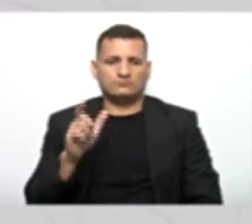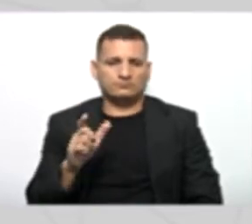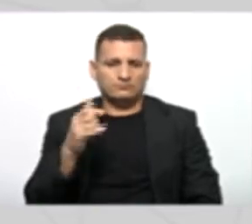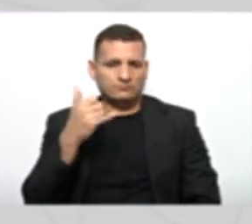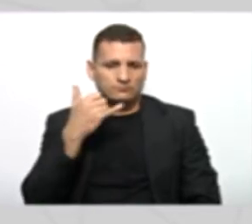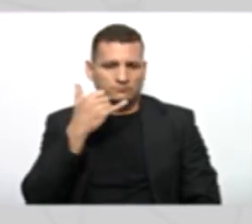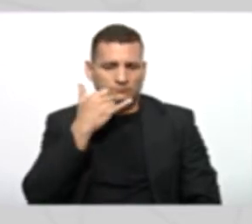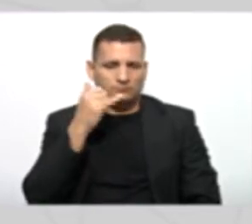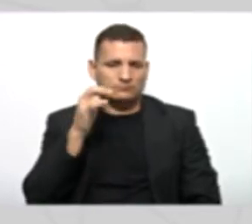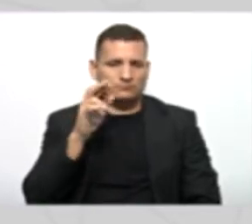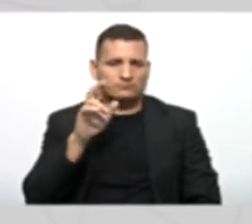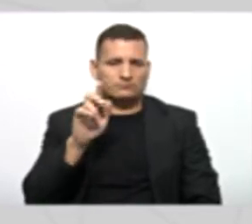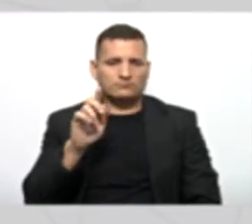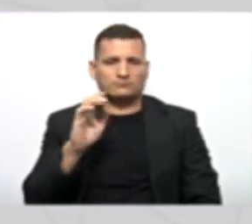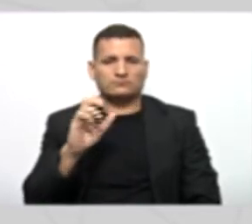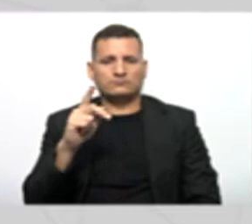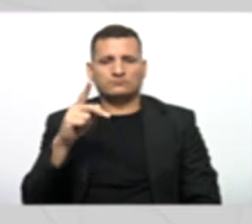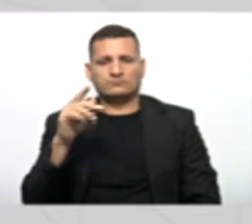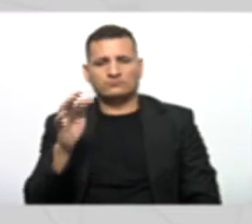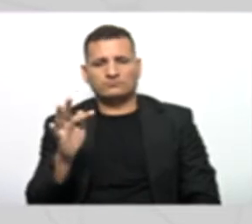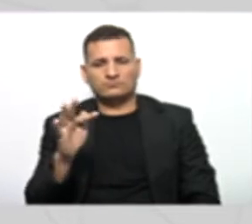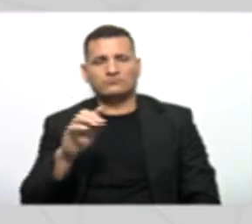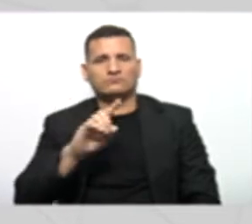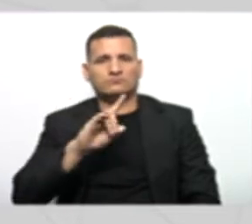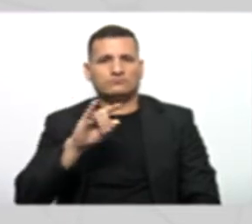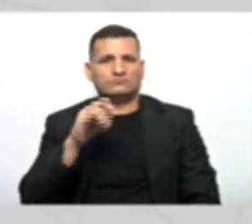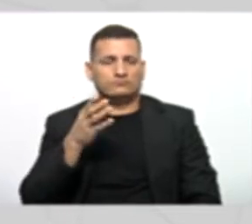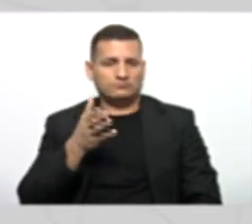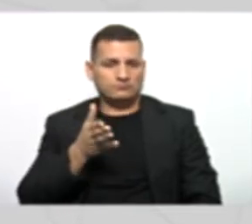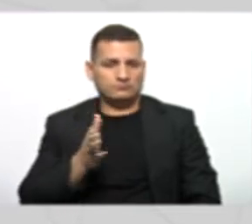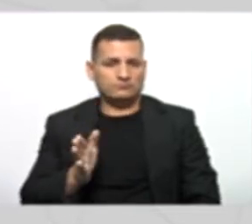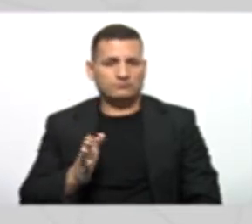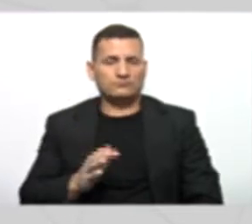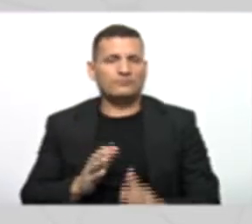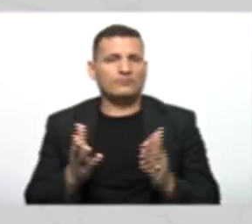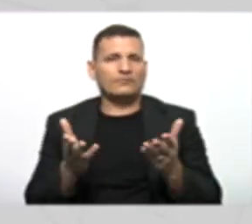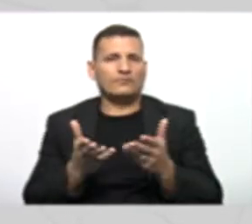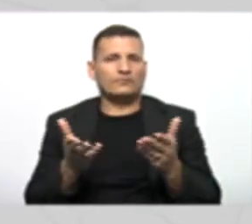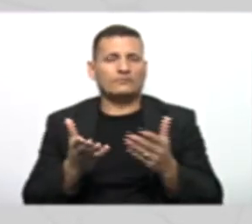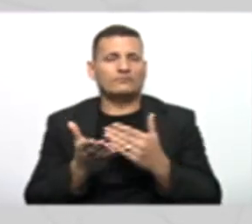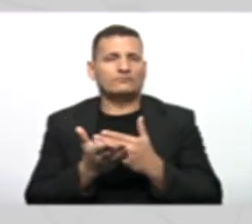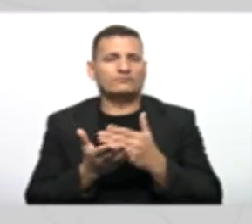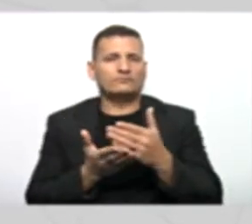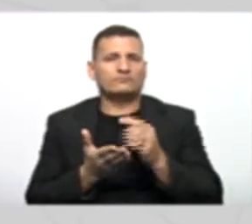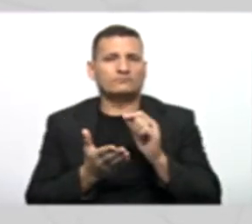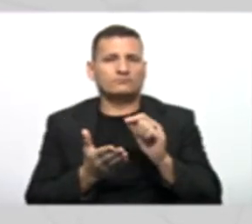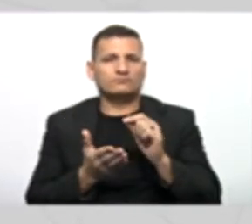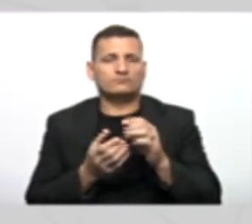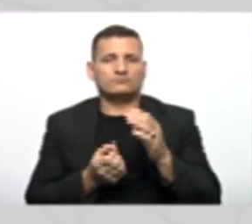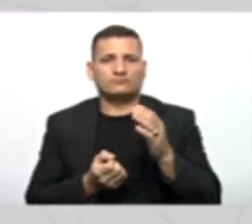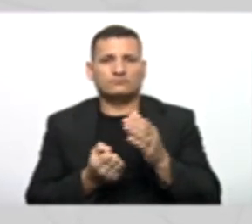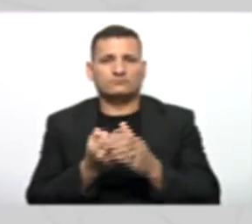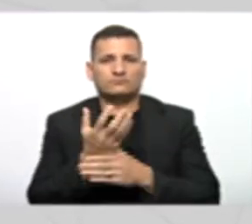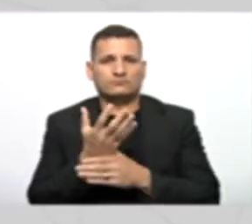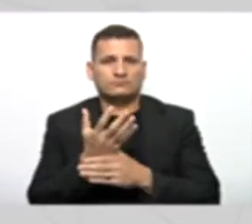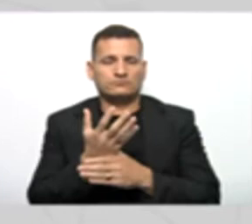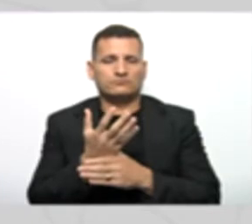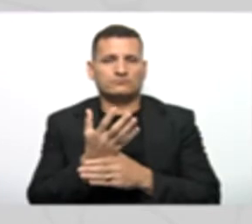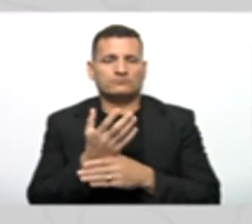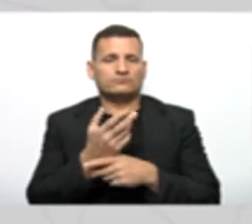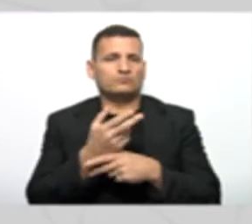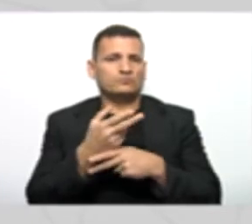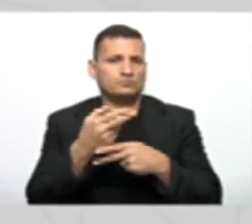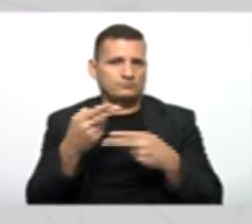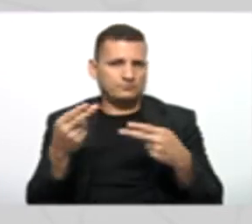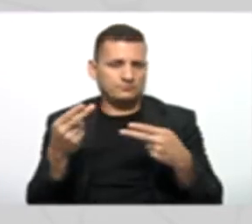CPF e data de nascimento. Só que agora é que começa o processo de criação em si do objeto como